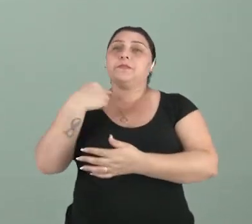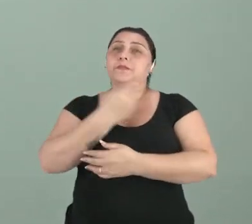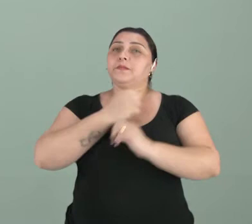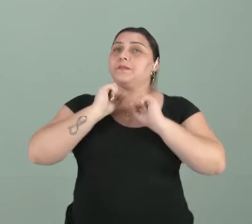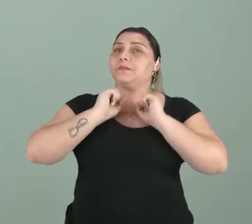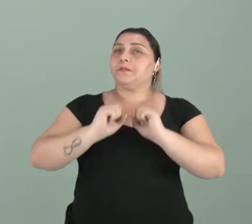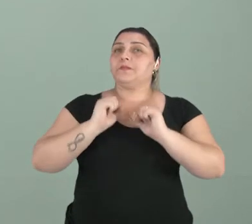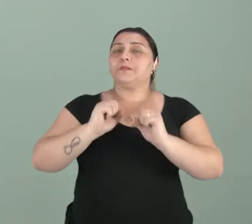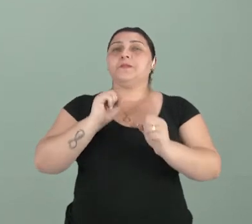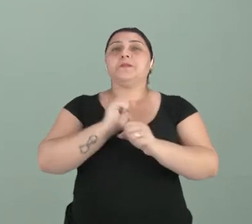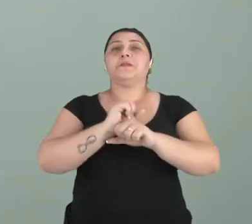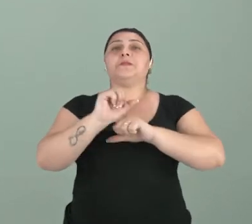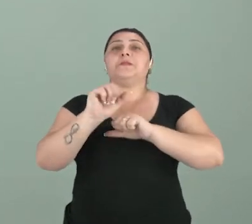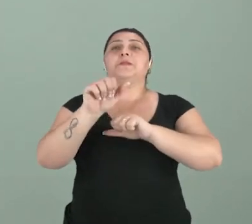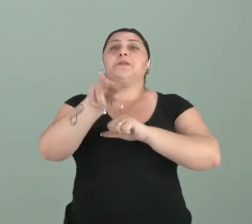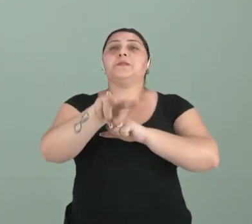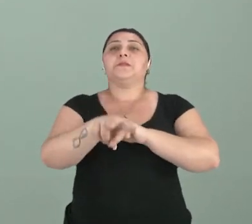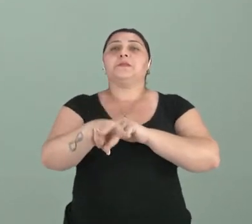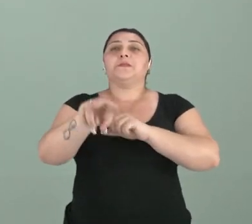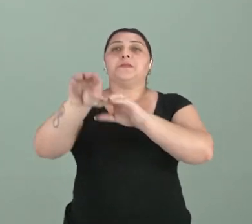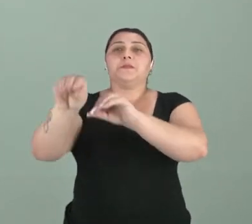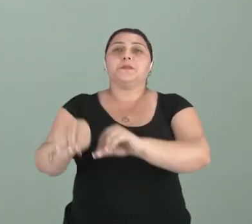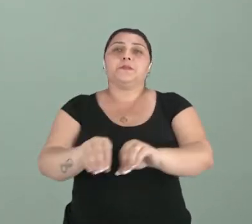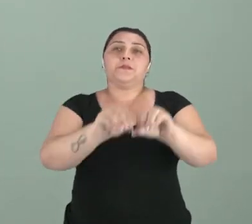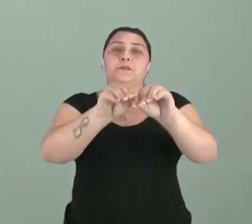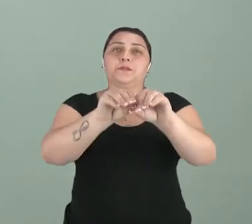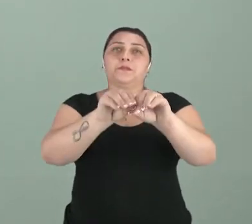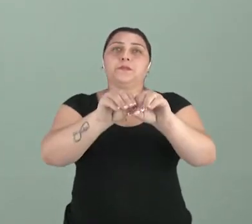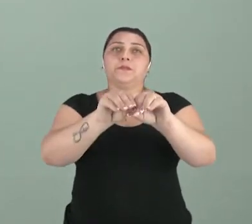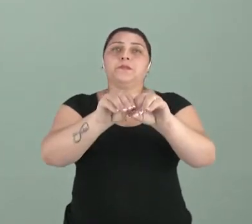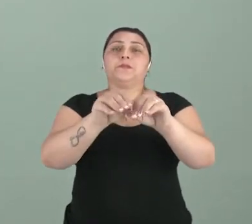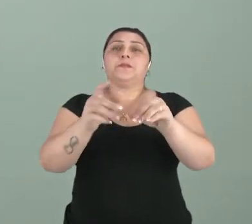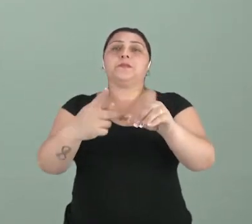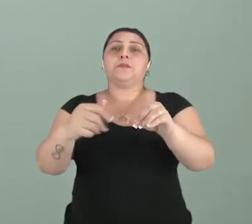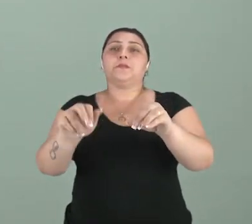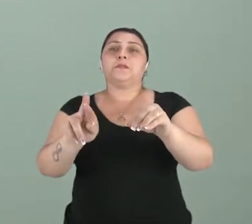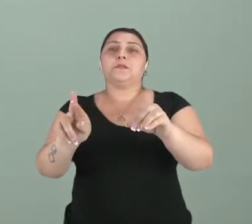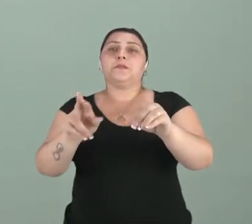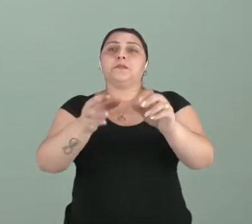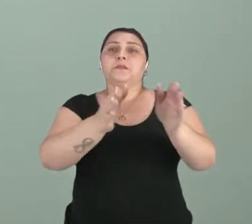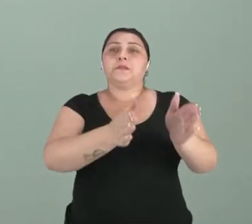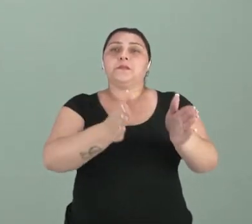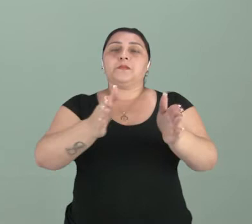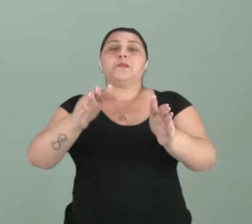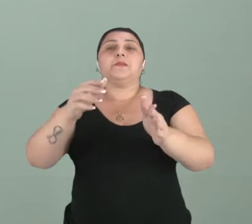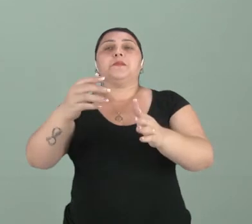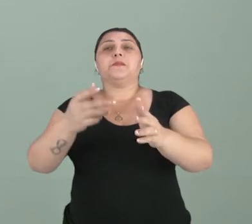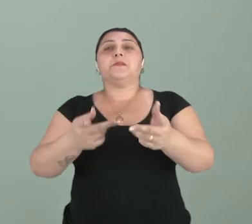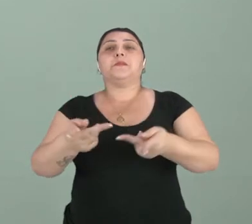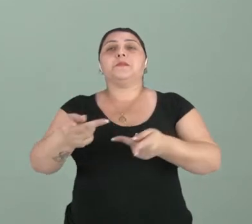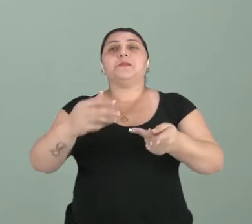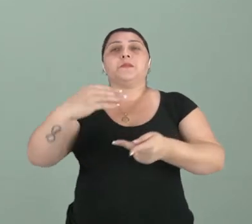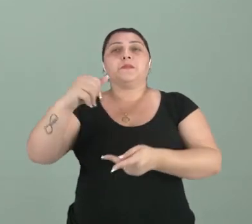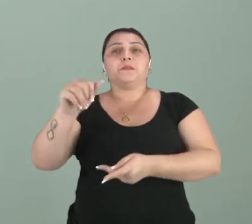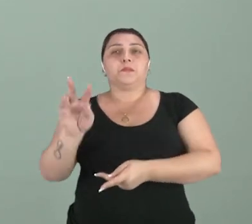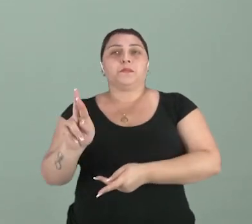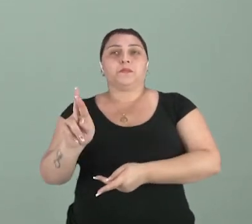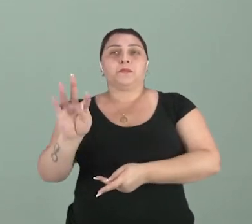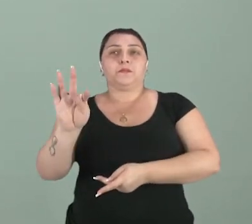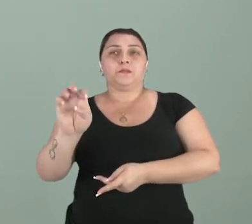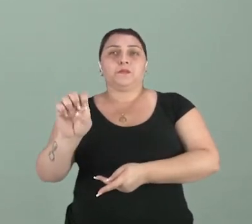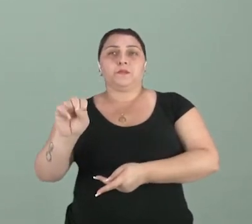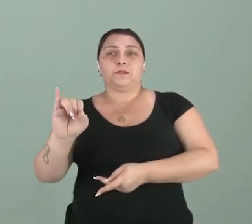nós podemos transferir esses pares ordenados para o plano cartesiano e, assim,